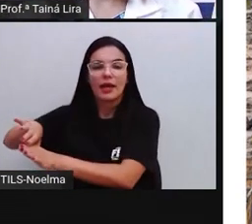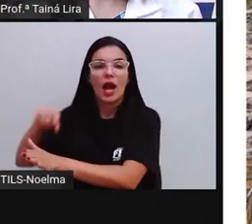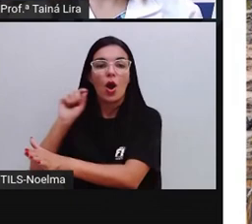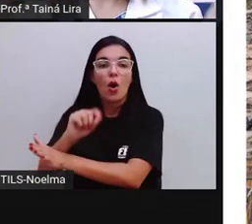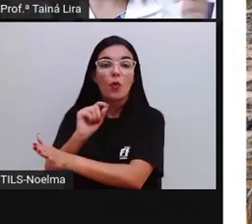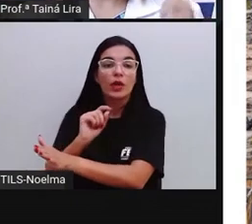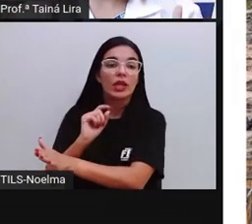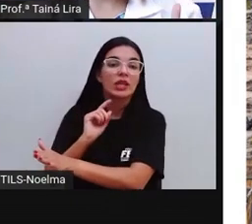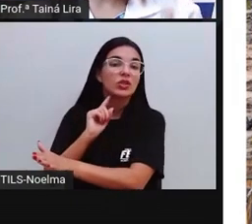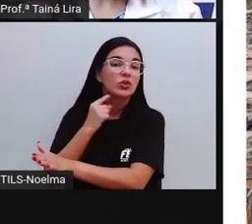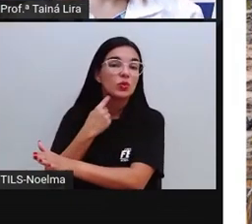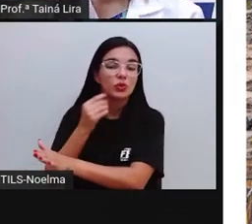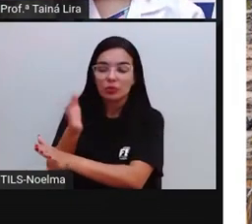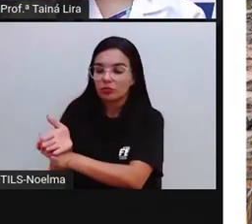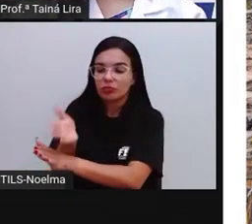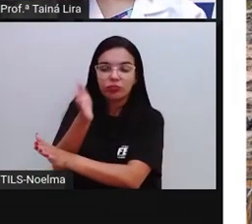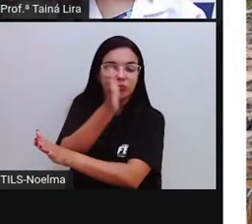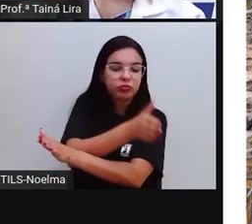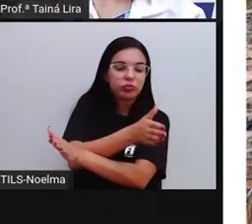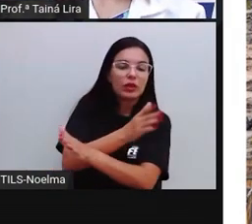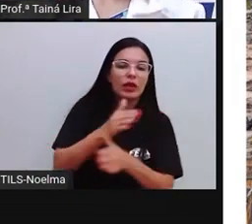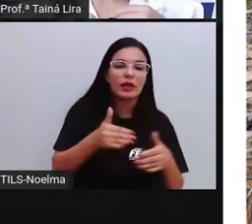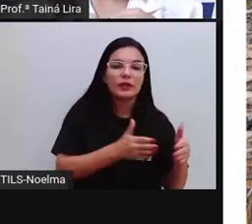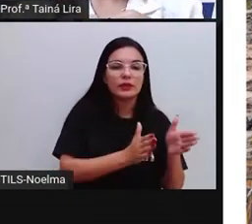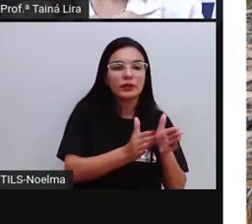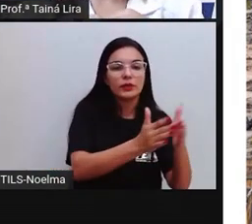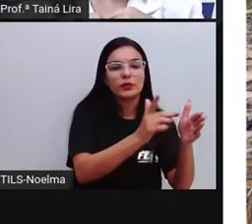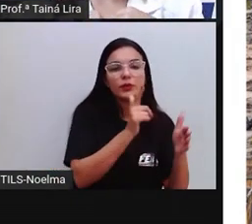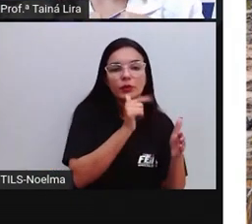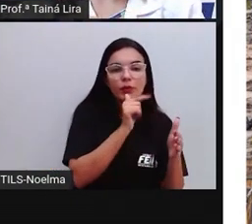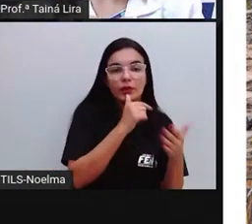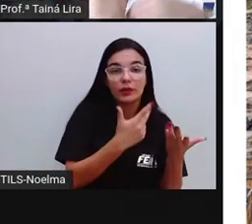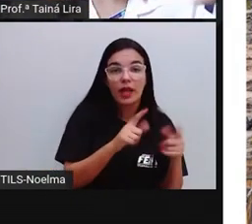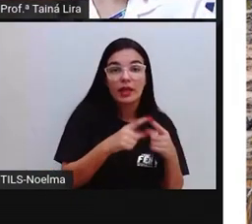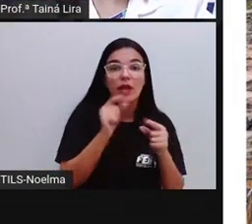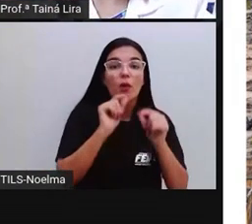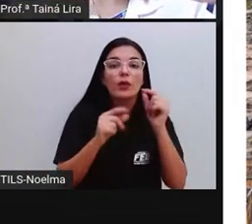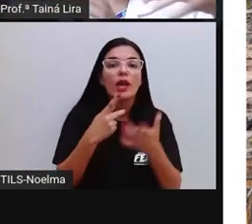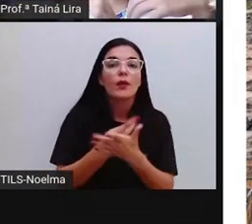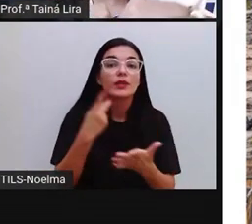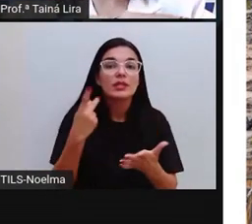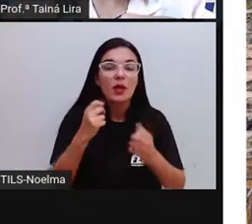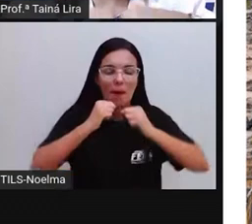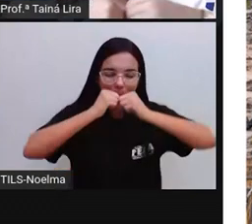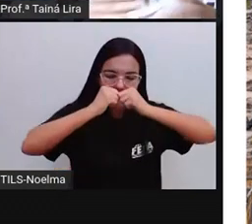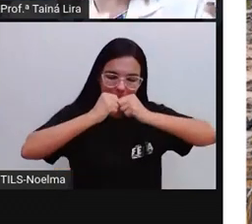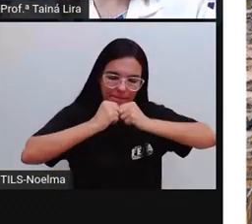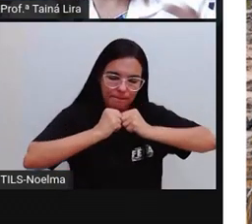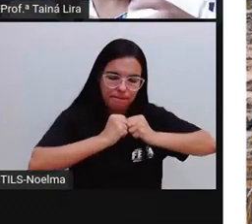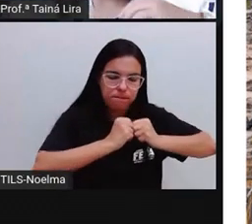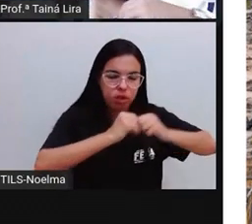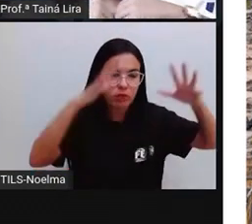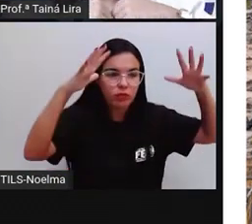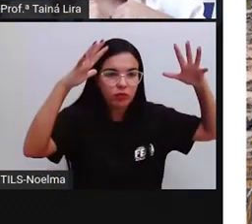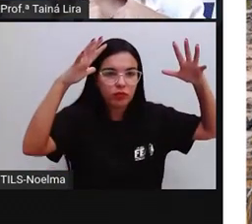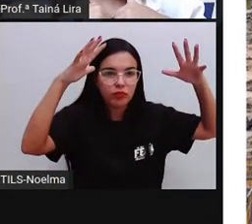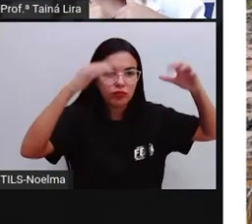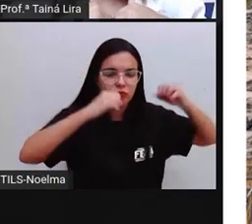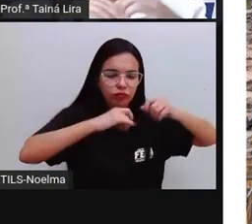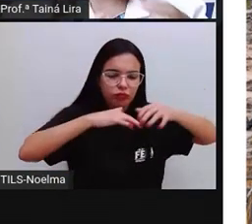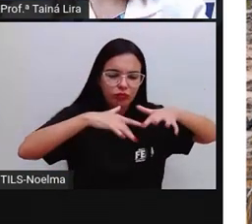para ficar mais fácil, tá bom? E o que é que aconteceu? Essa barragem estourou, ou seja, transbordou toda a água